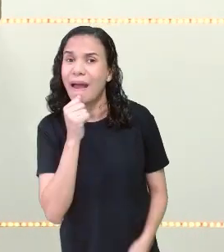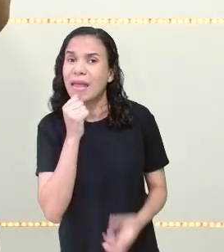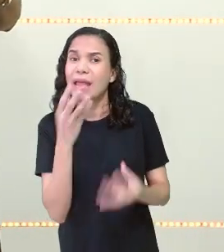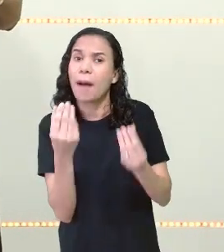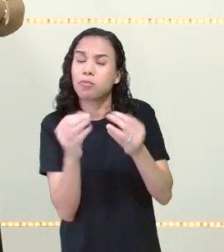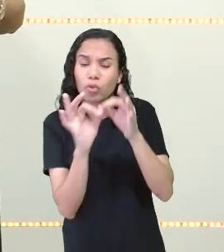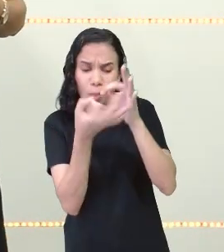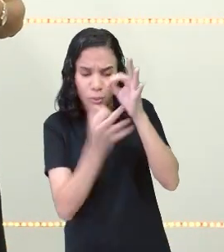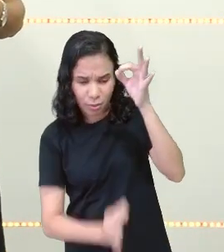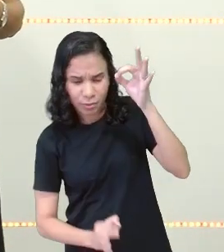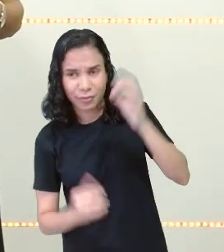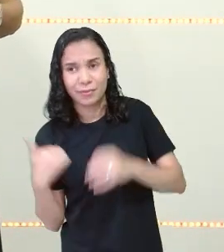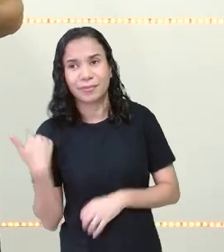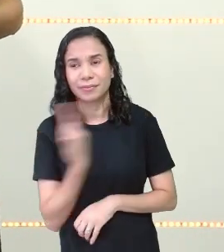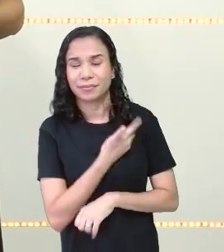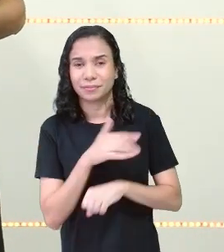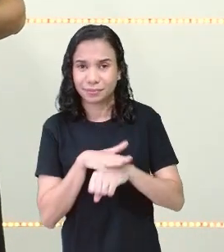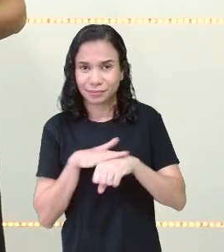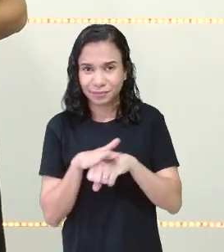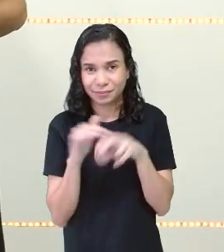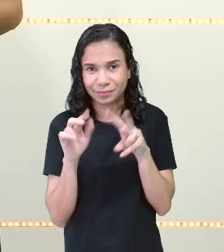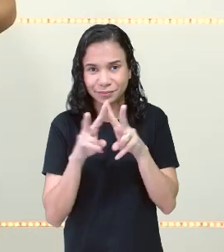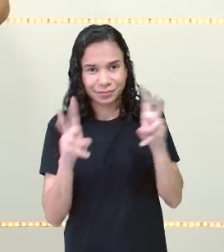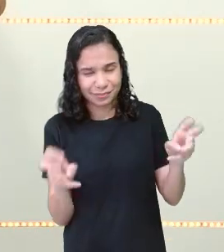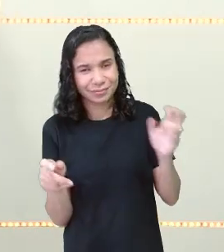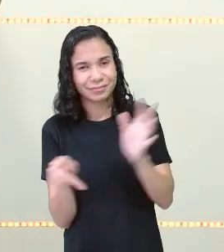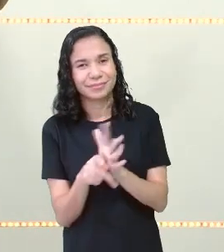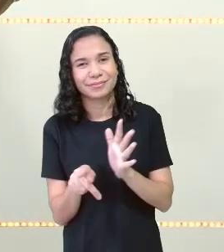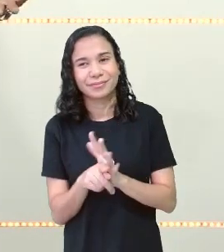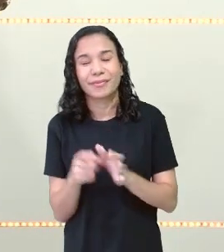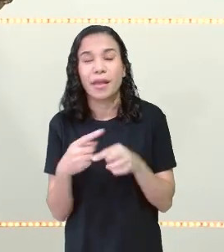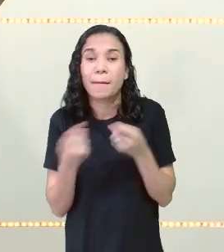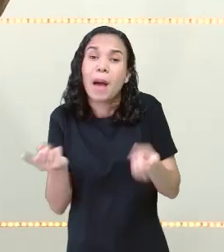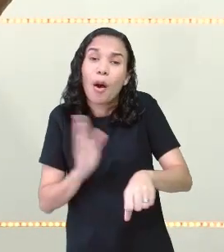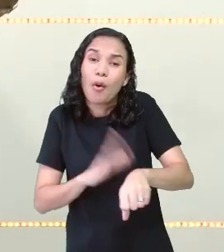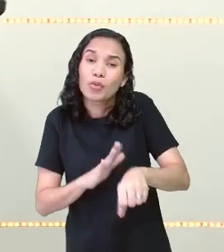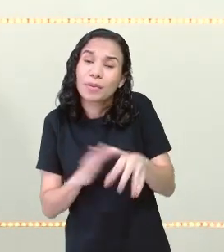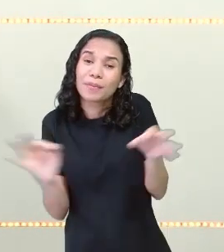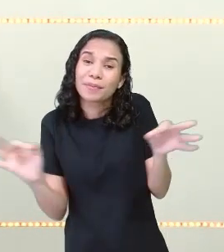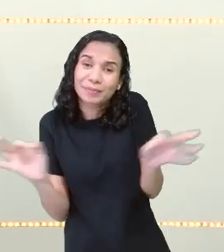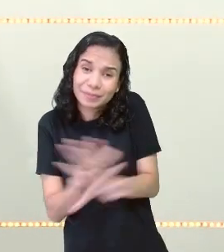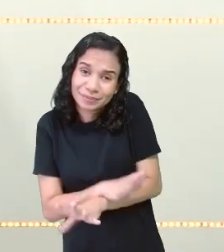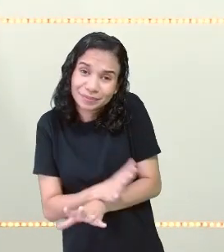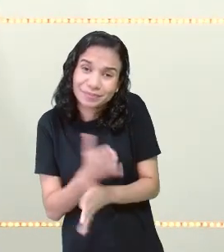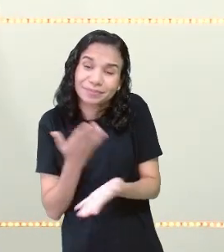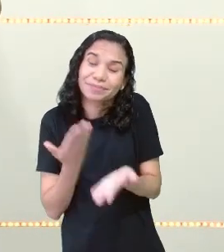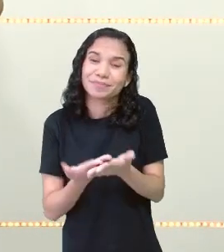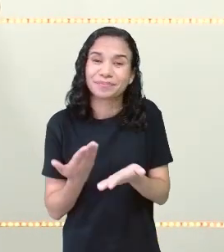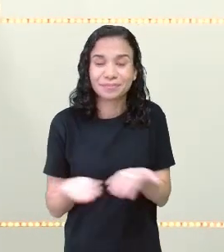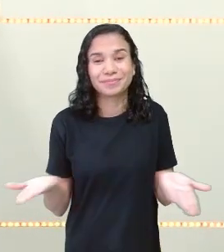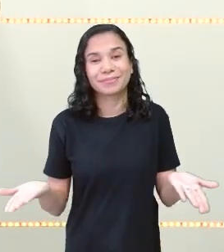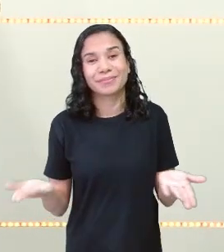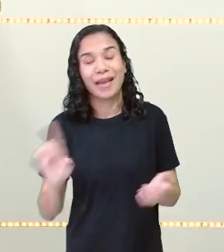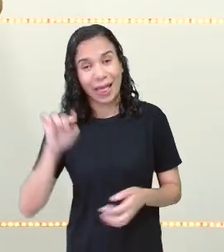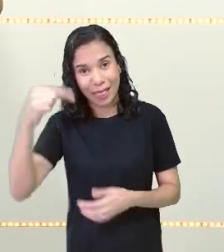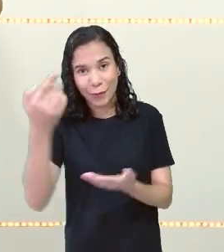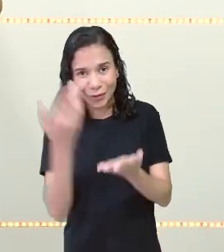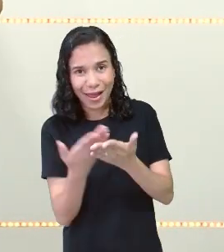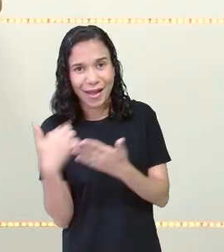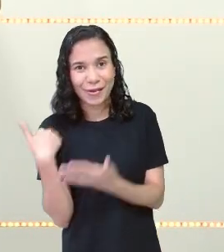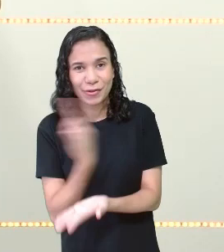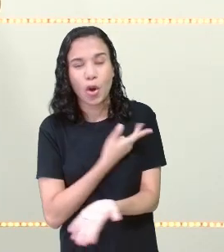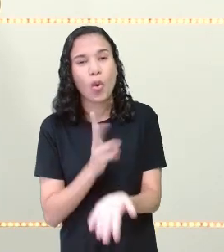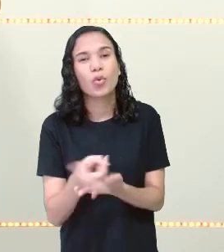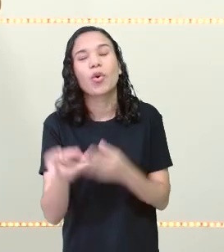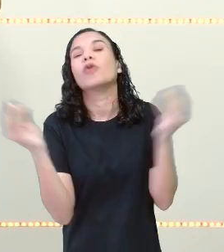muito mais coisa para falar sobre isso. Sobre esse assunto, mas não dá mais tempo. O meu tempo acabou. Fica para uma próxima aula,